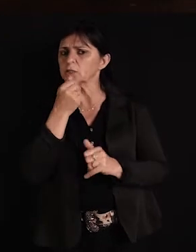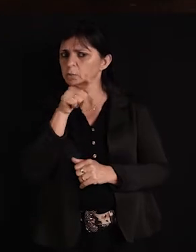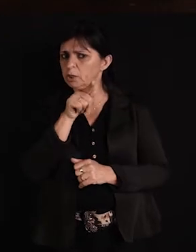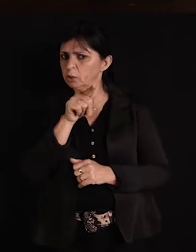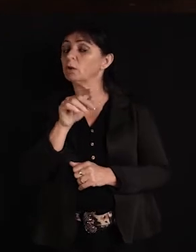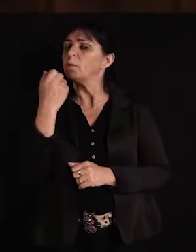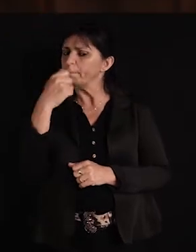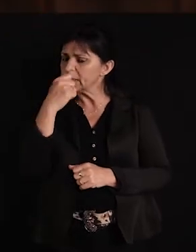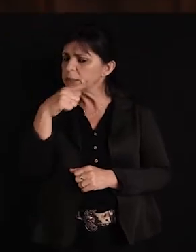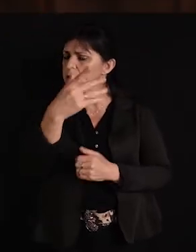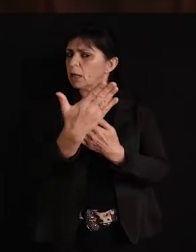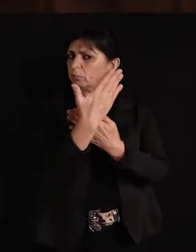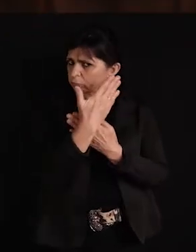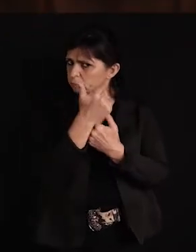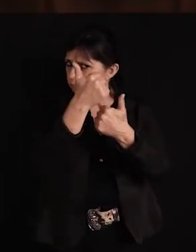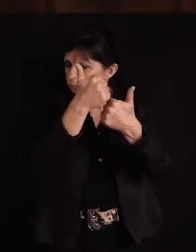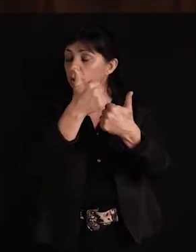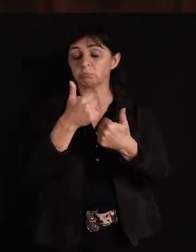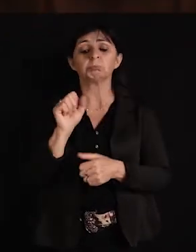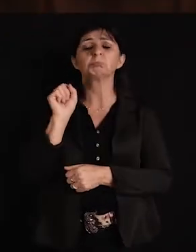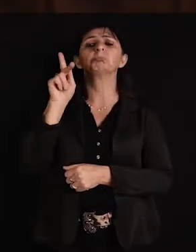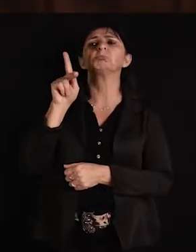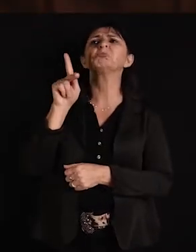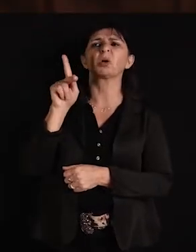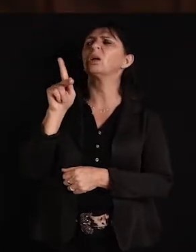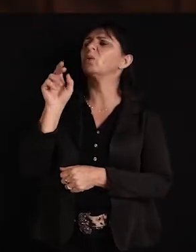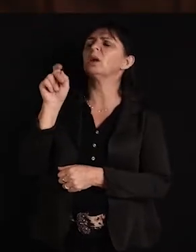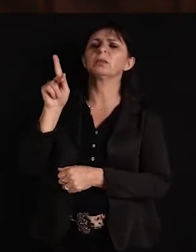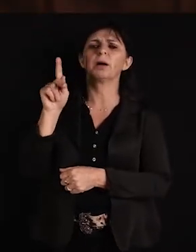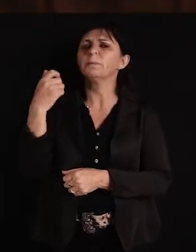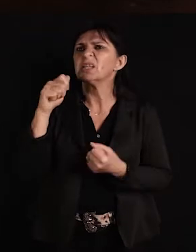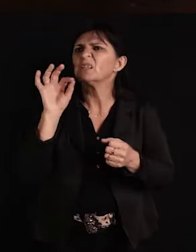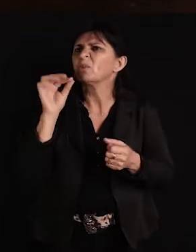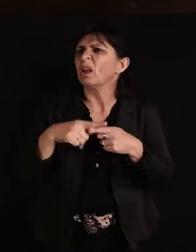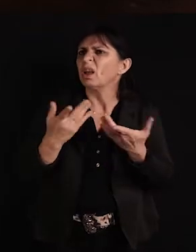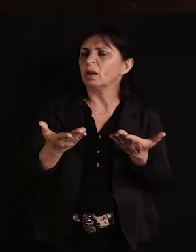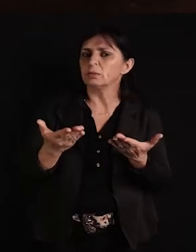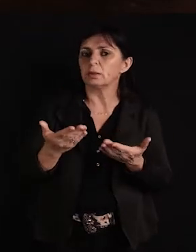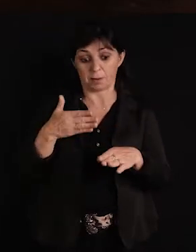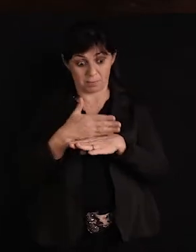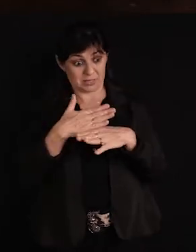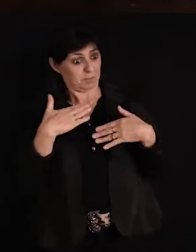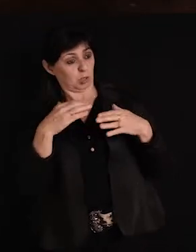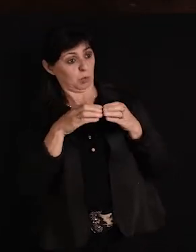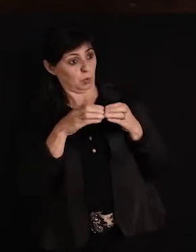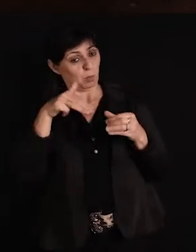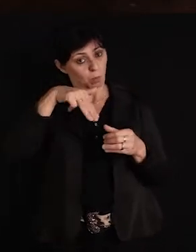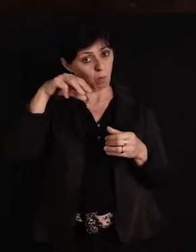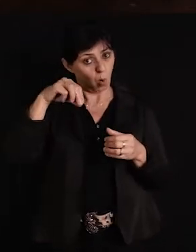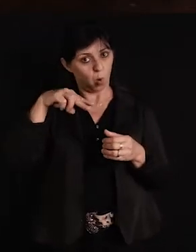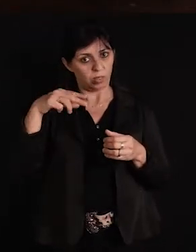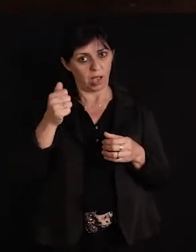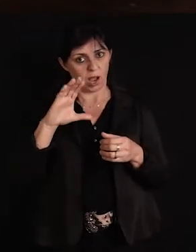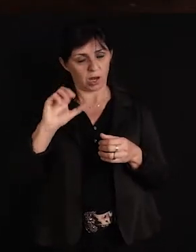E daí o meu pai disse, tudo bem, seu Gildo, precisar dele, tudo bem, mas para quê? Para onde? Para os monarcas. Até meu pai se assustou, para os monarcas?